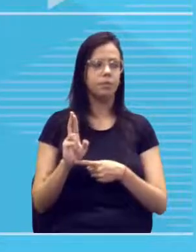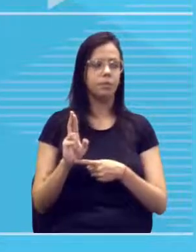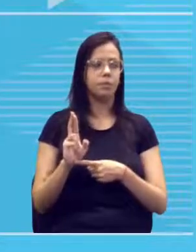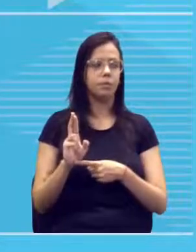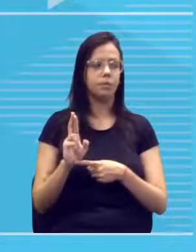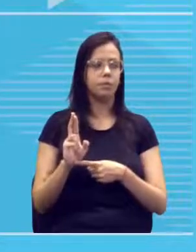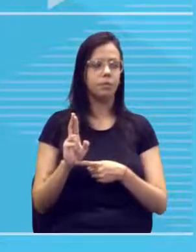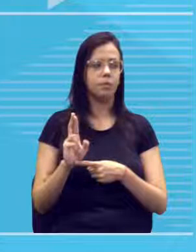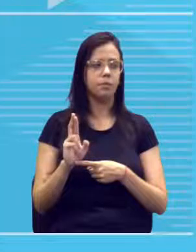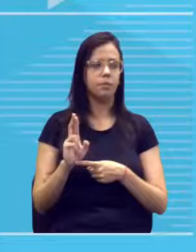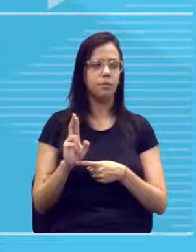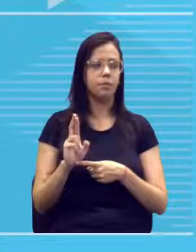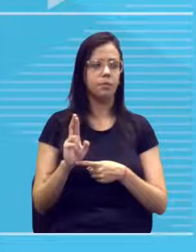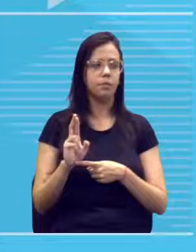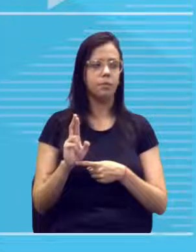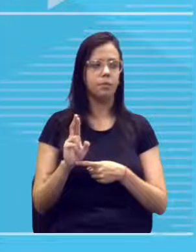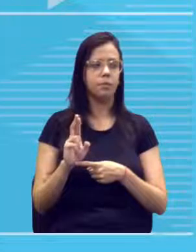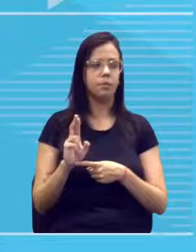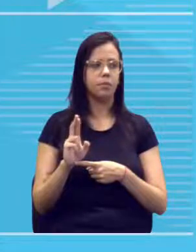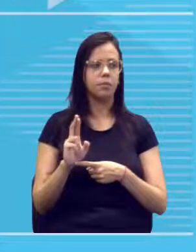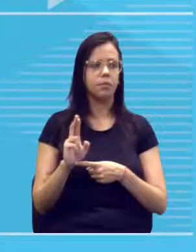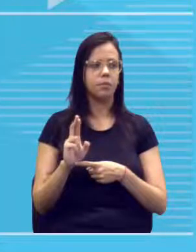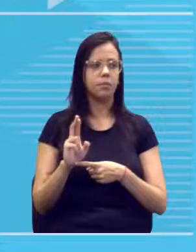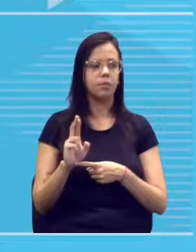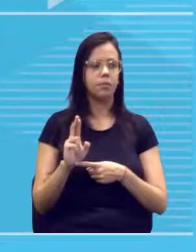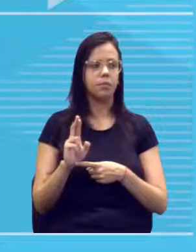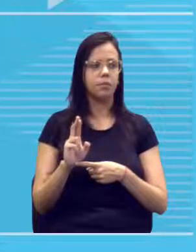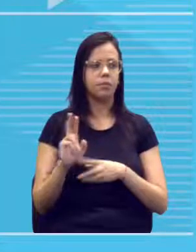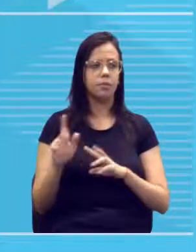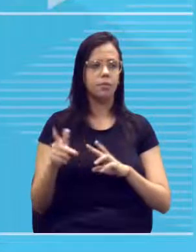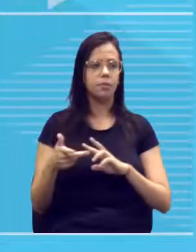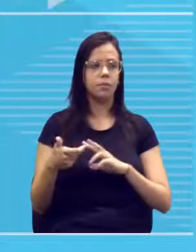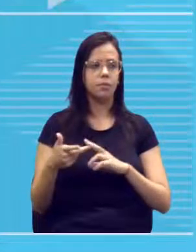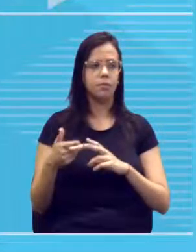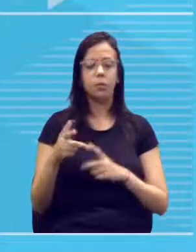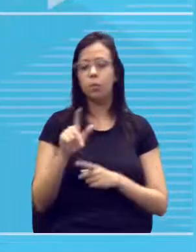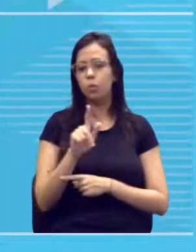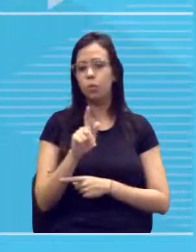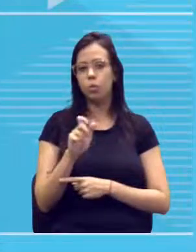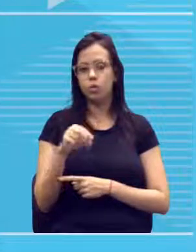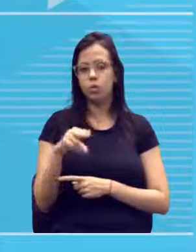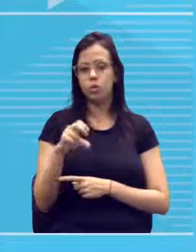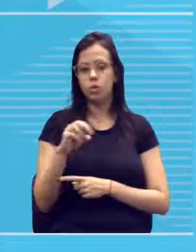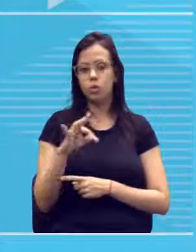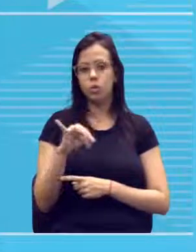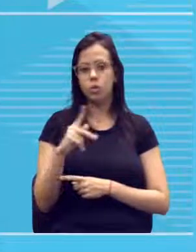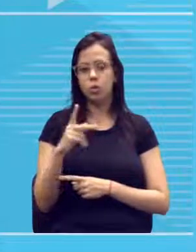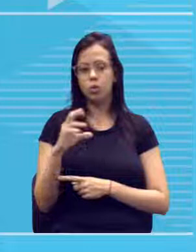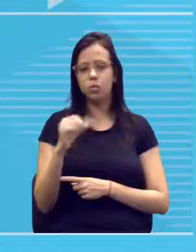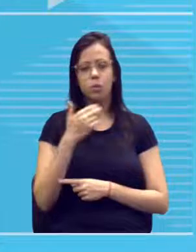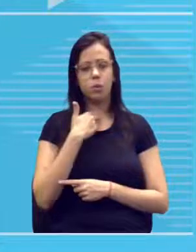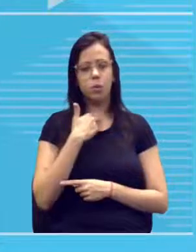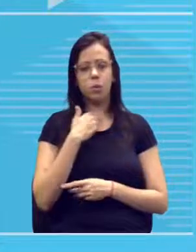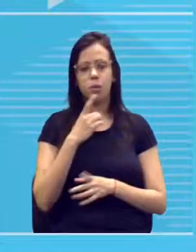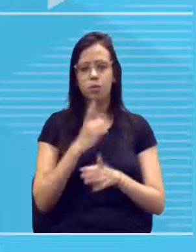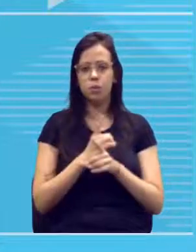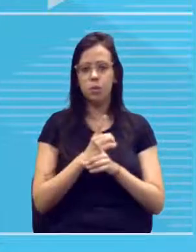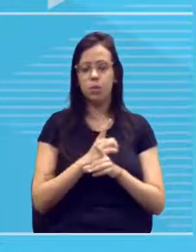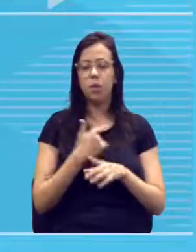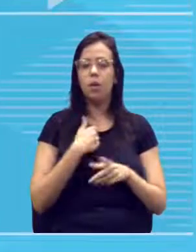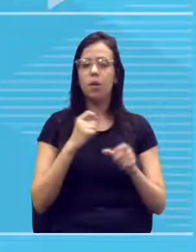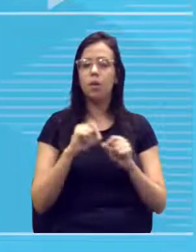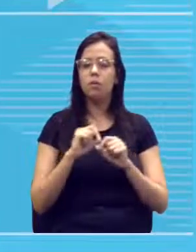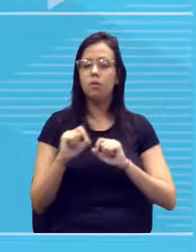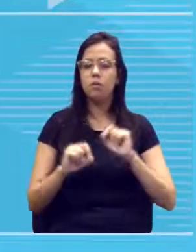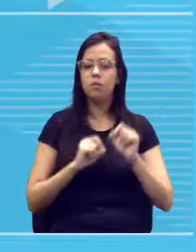dos indivíduos cujos genótipos não podem ser determinados. determinados. O que que eu faço aqui,